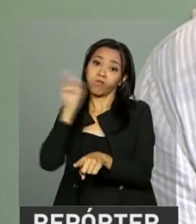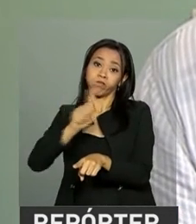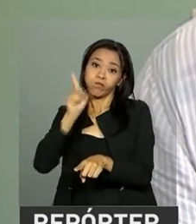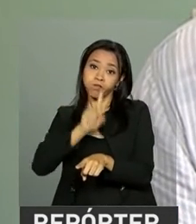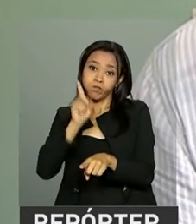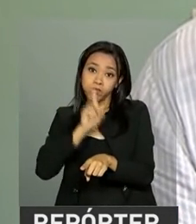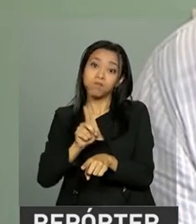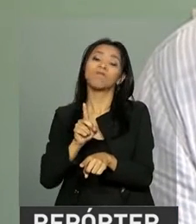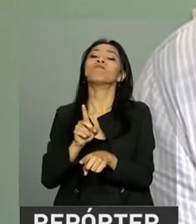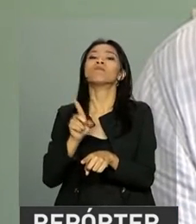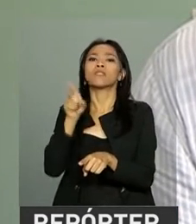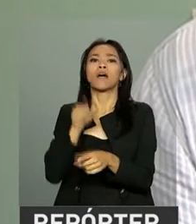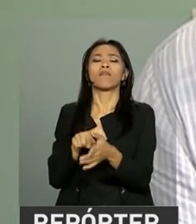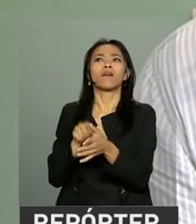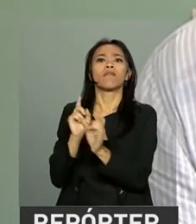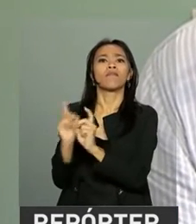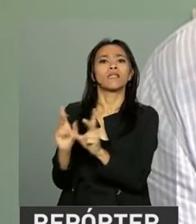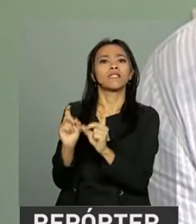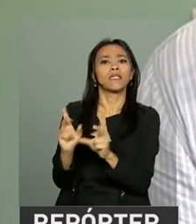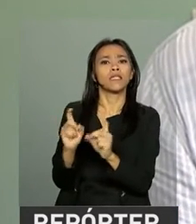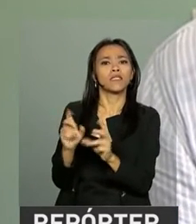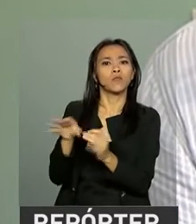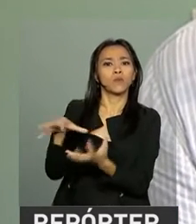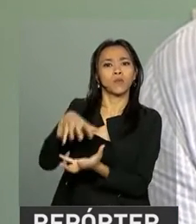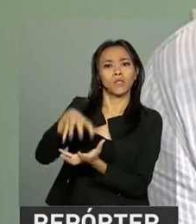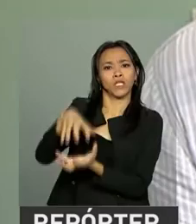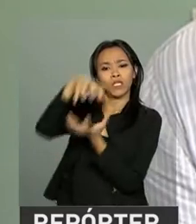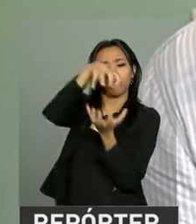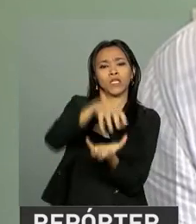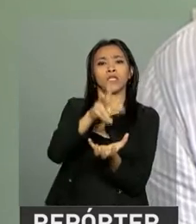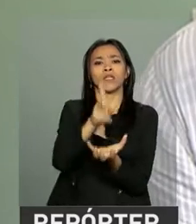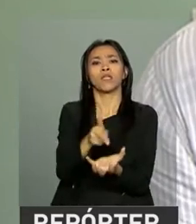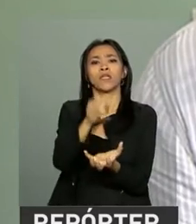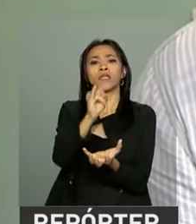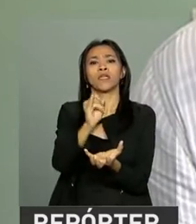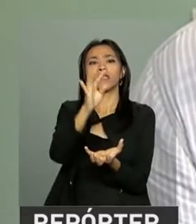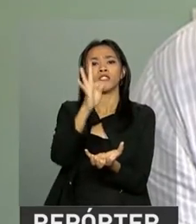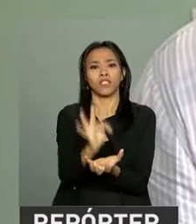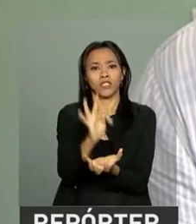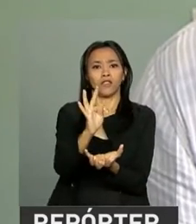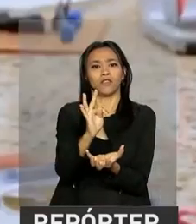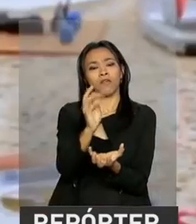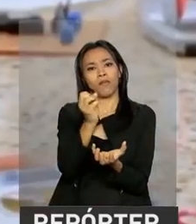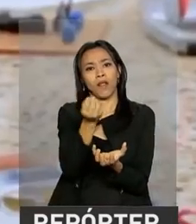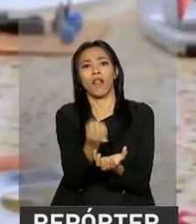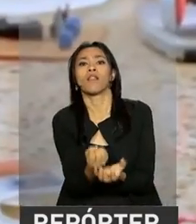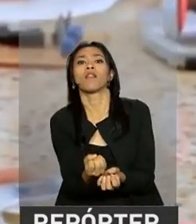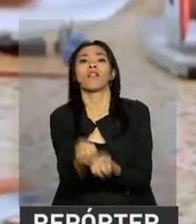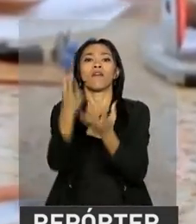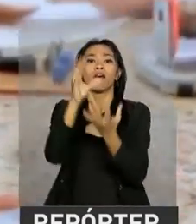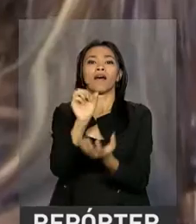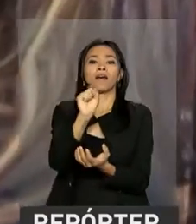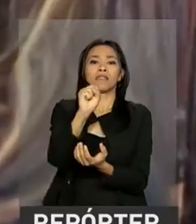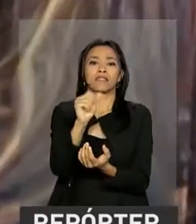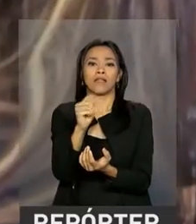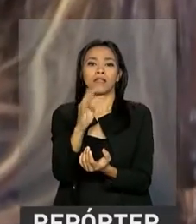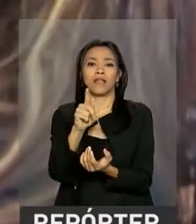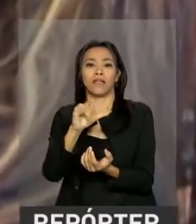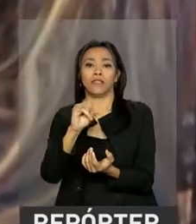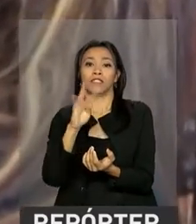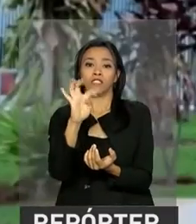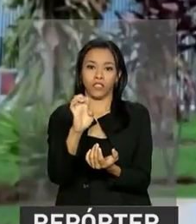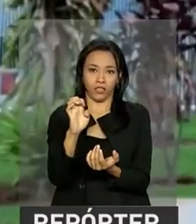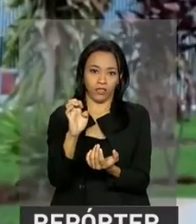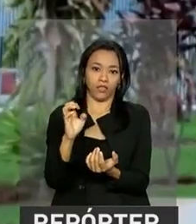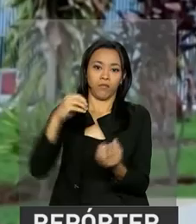a Interorbital System, estava vendendo kits de satélite e o serviço de lançamento, de colocação do satélite em órbita. A partir daí, começou a busca por